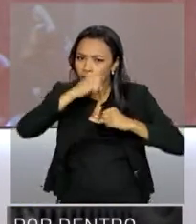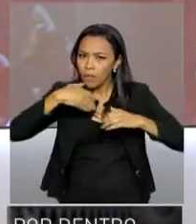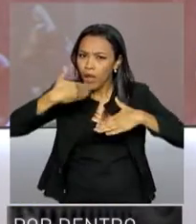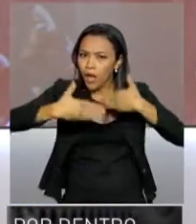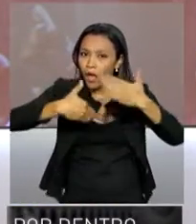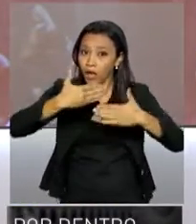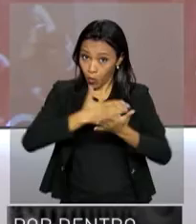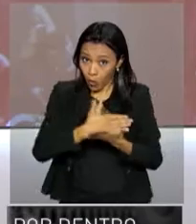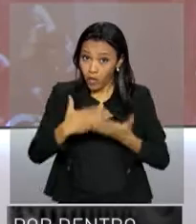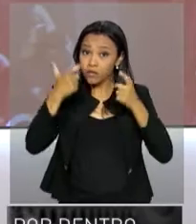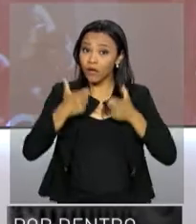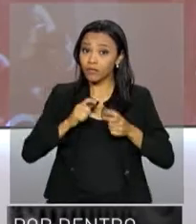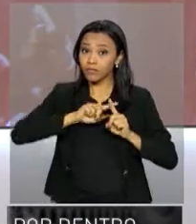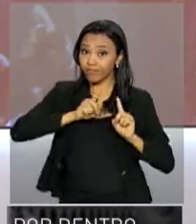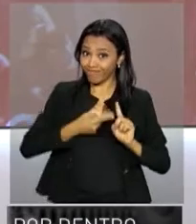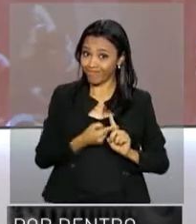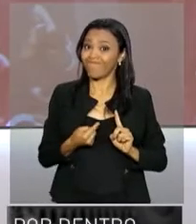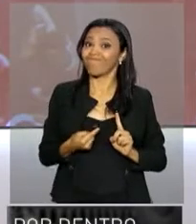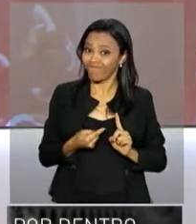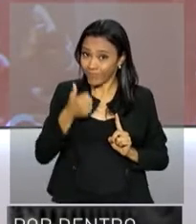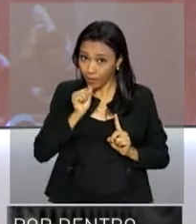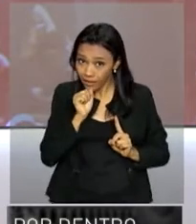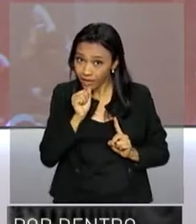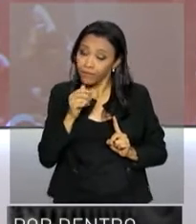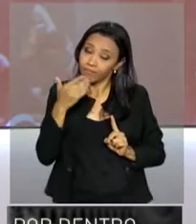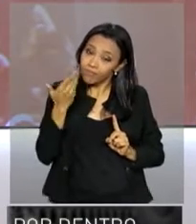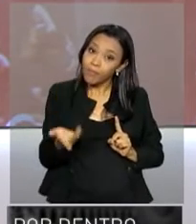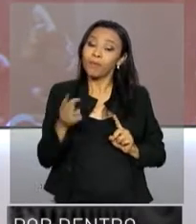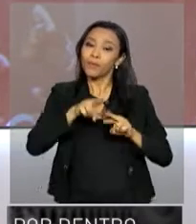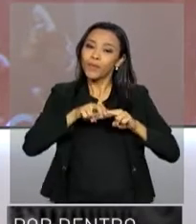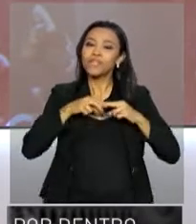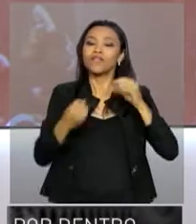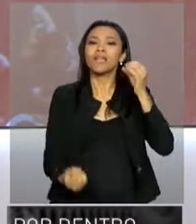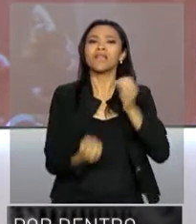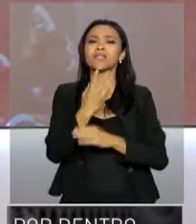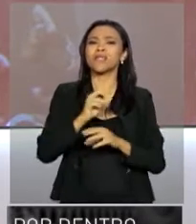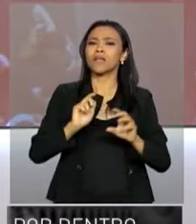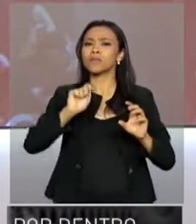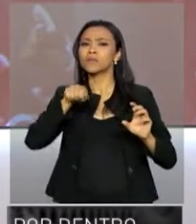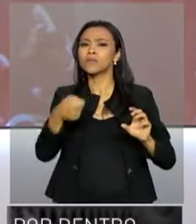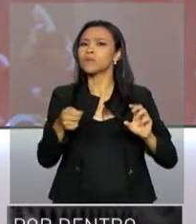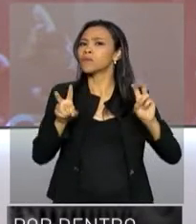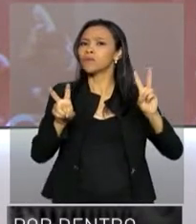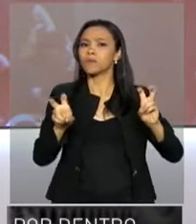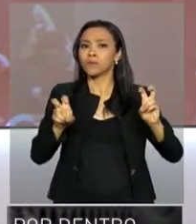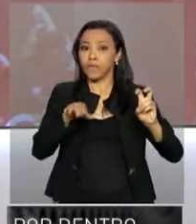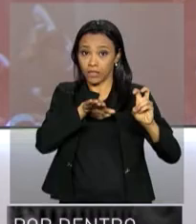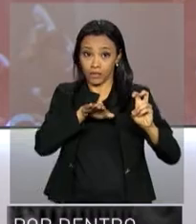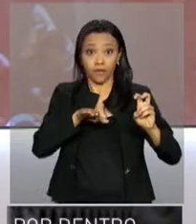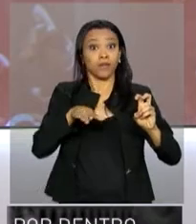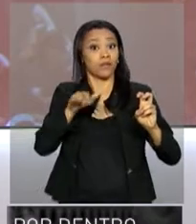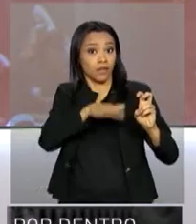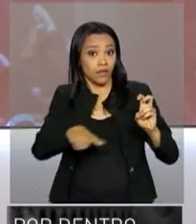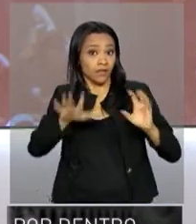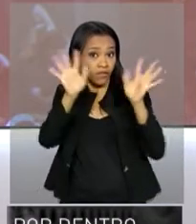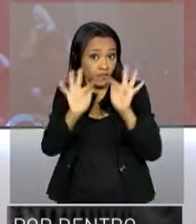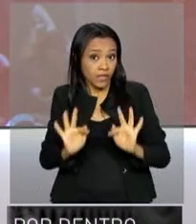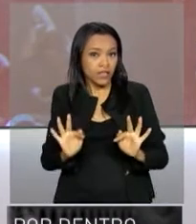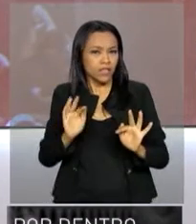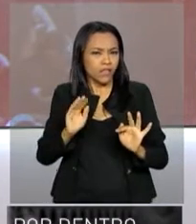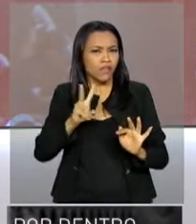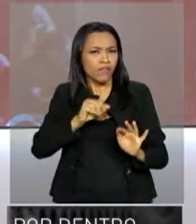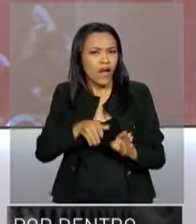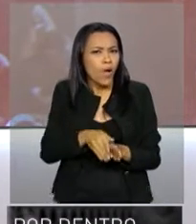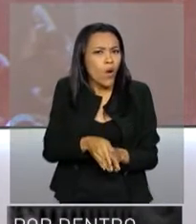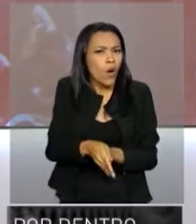começa já na barriga da mãe? Pensando nisso, foi lançado o programa Criança Feliz, que vai acompanhar crianças nos primeiros